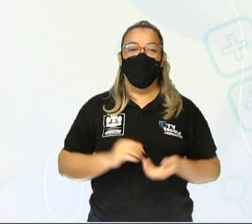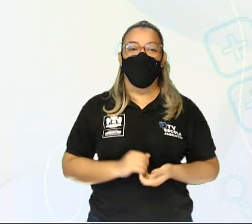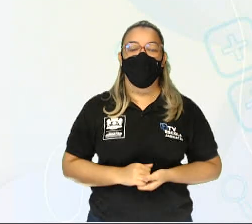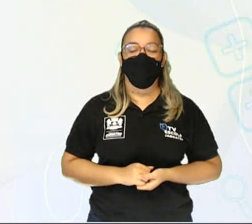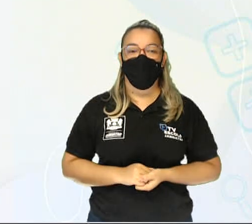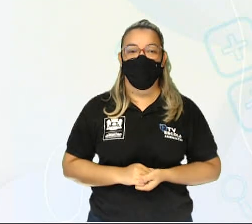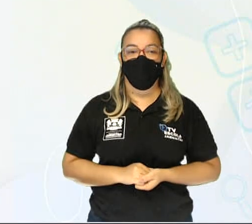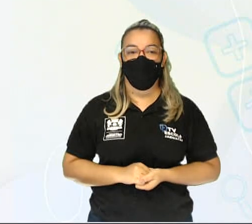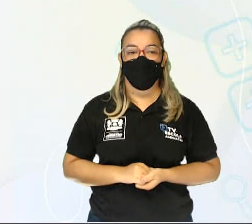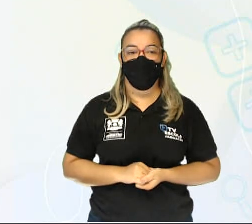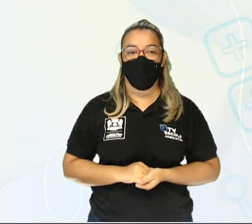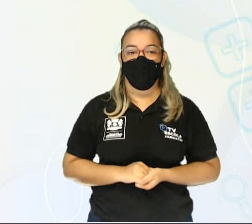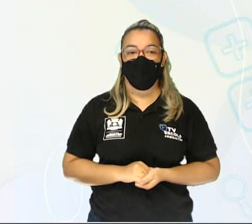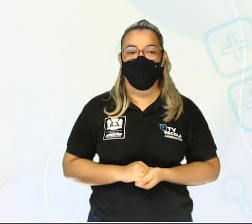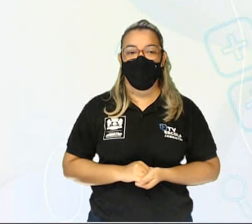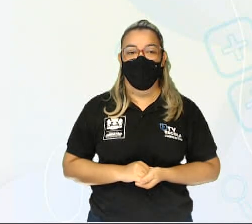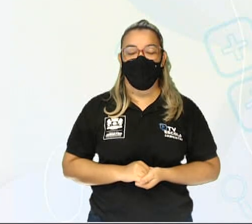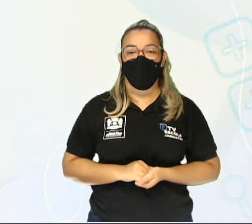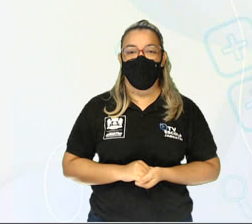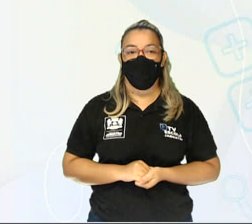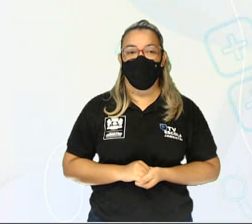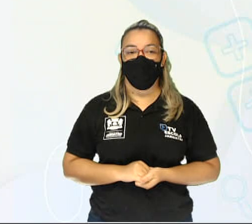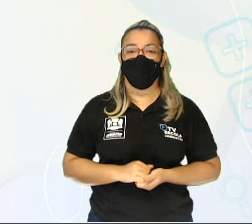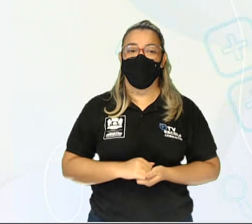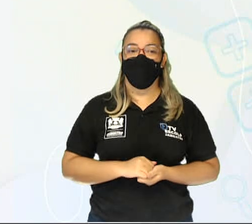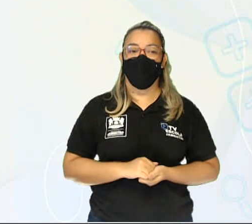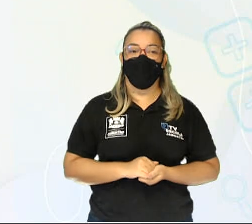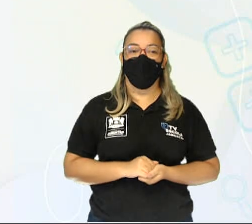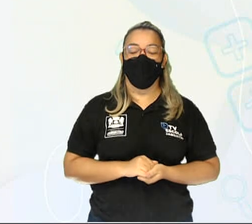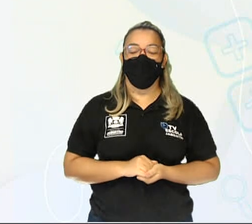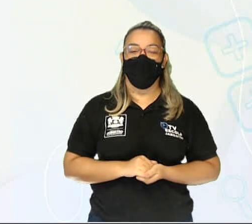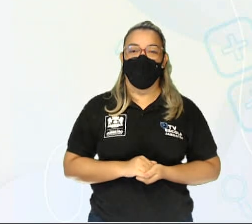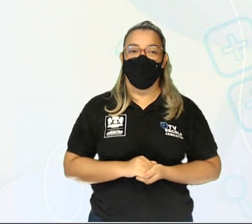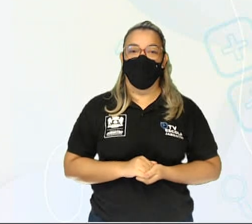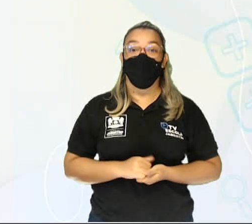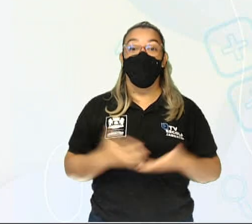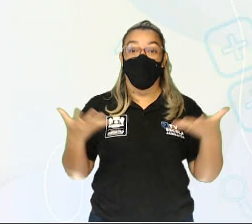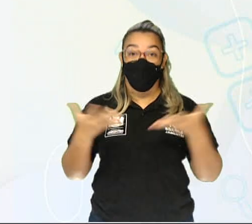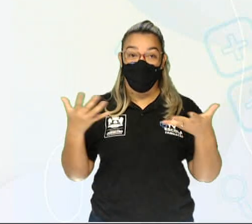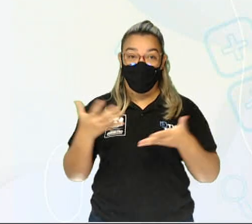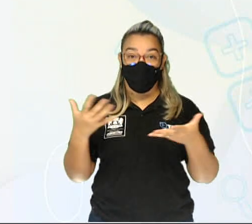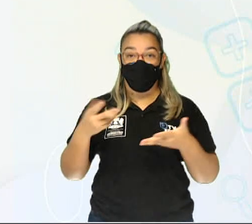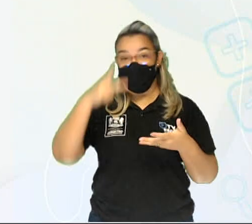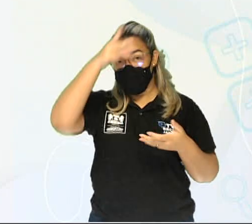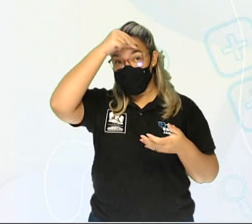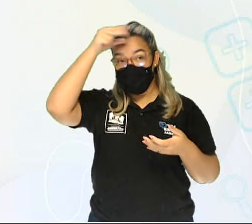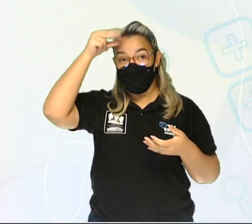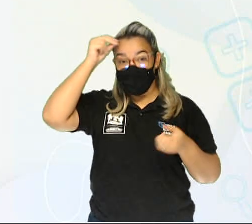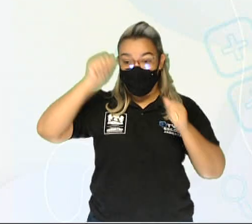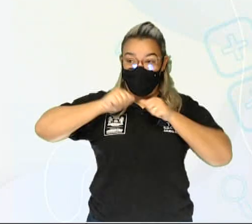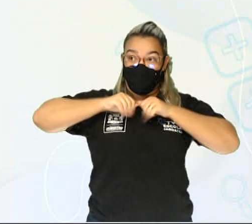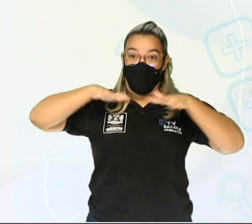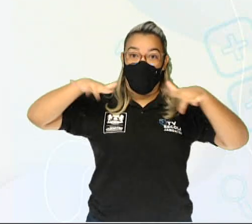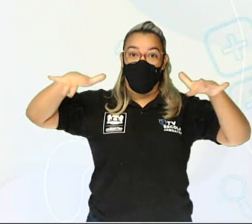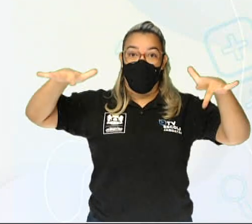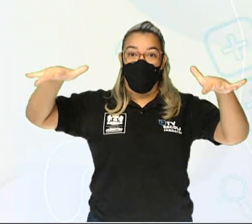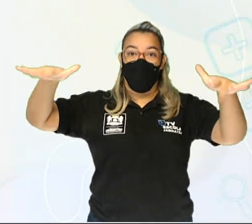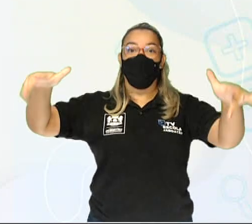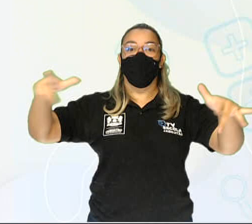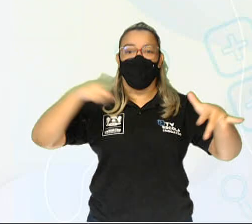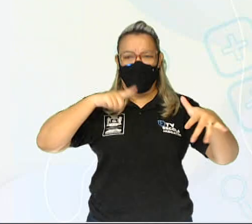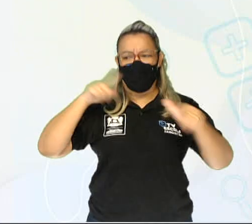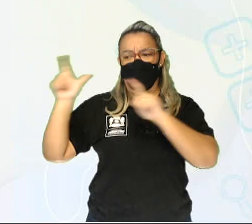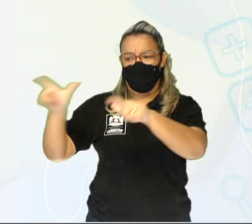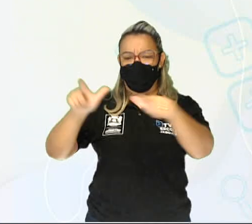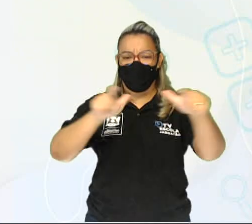quando ainda estava naquela área. Hoje em dia, a prefeitura já se expandiu bastante, existem outros